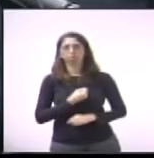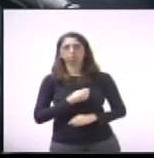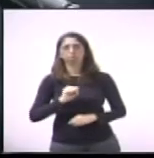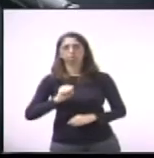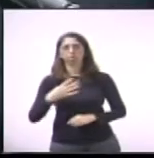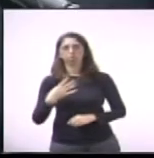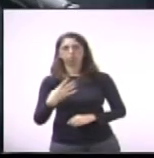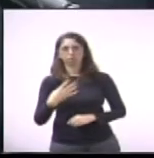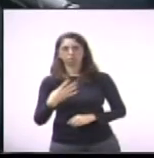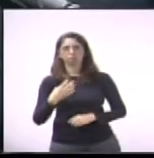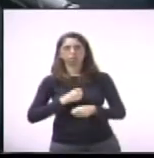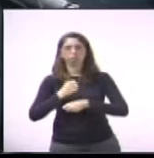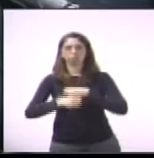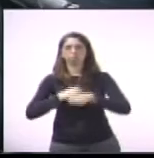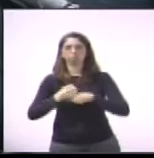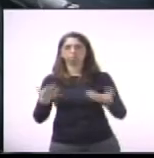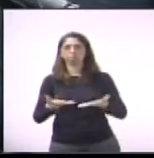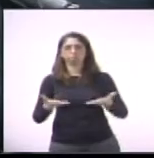84, 2015.